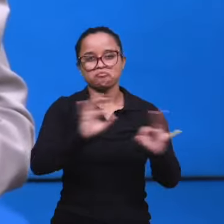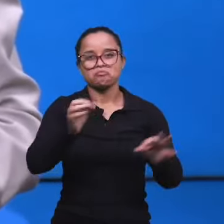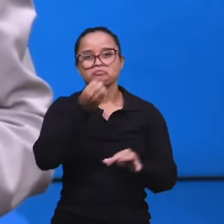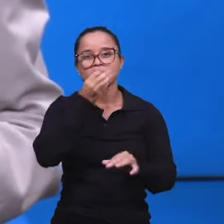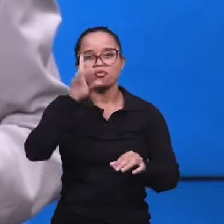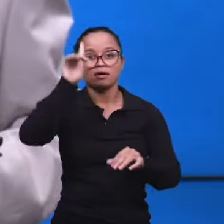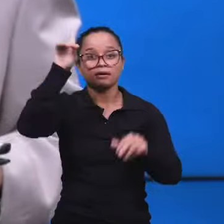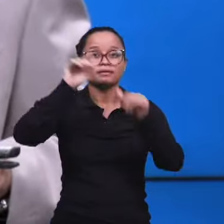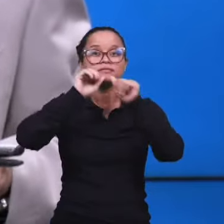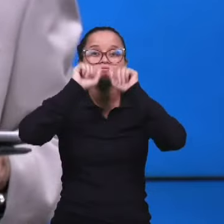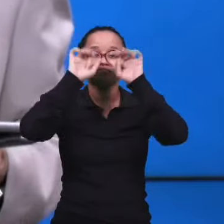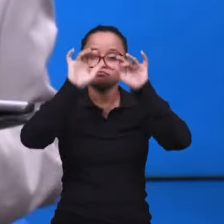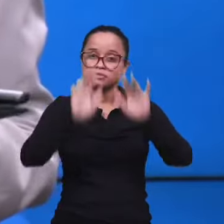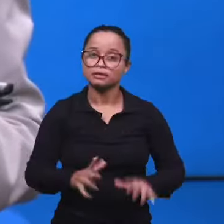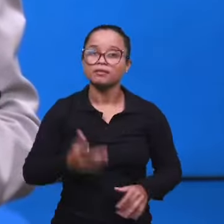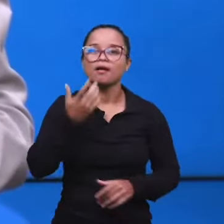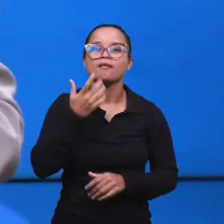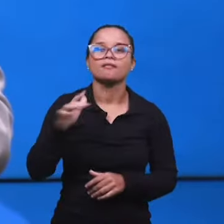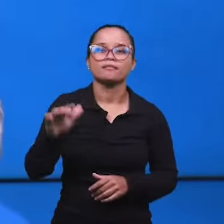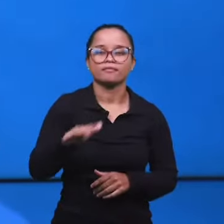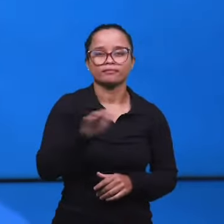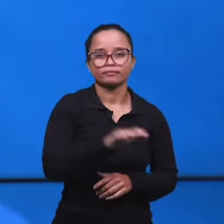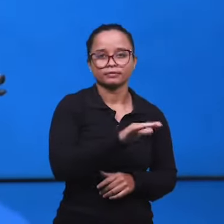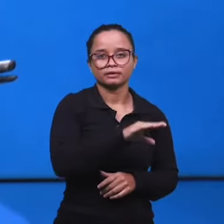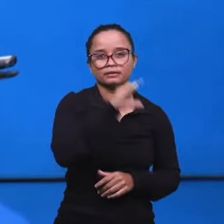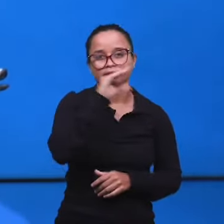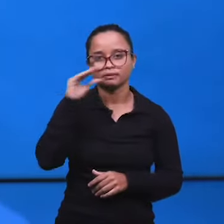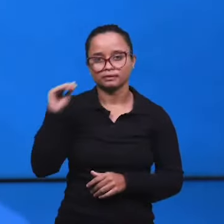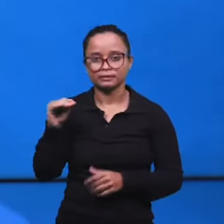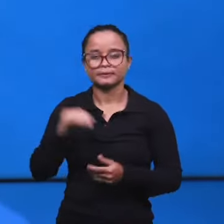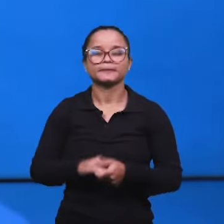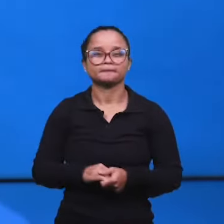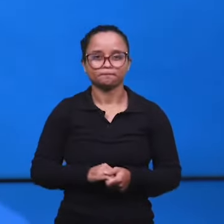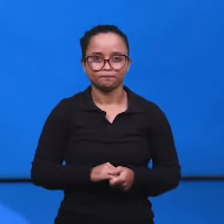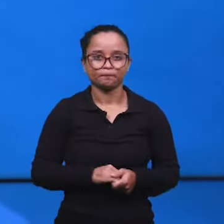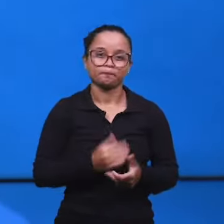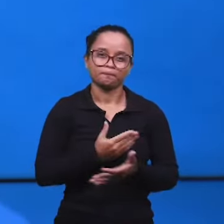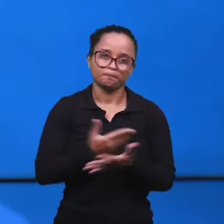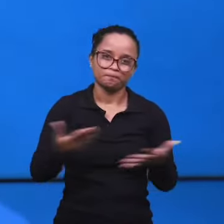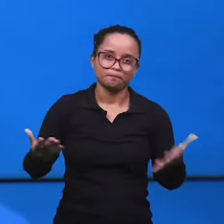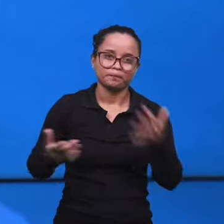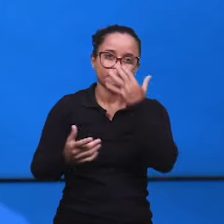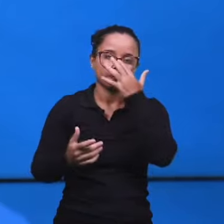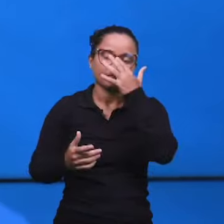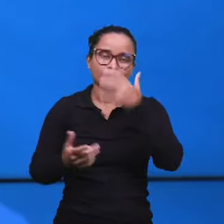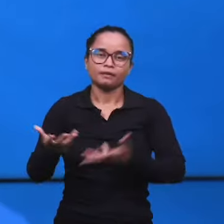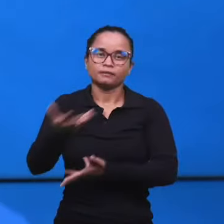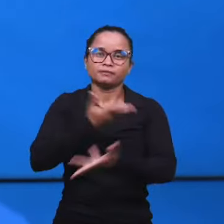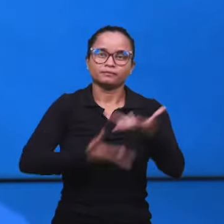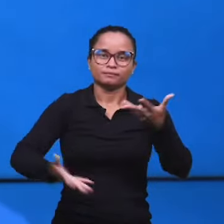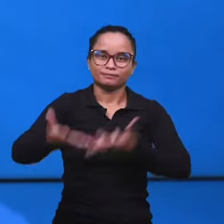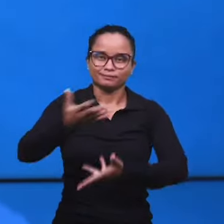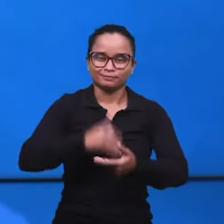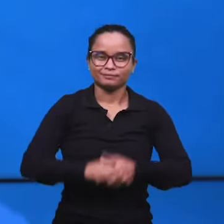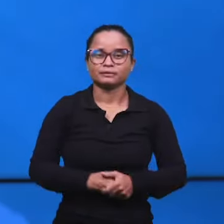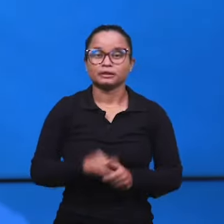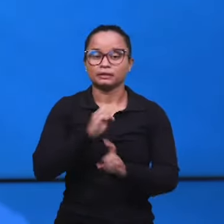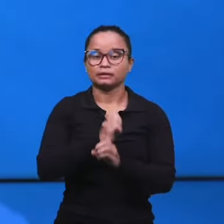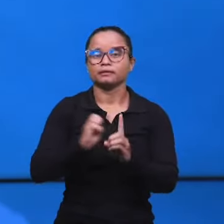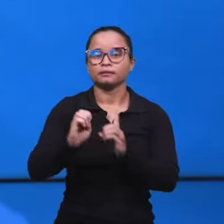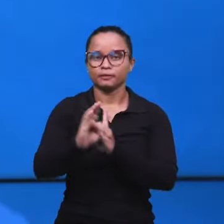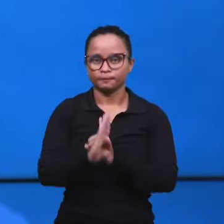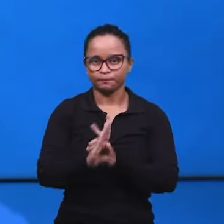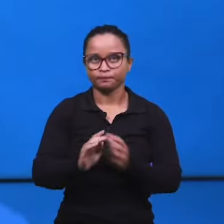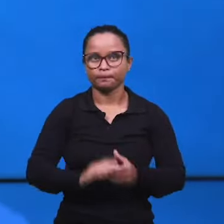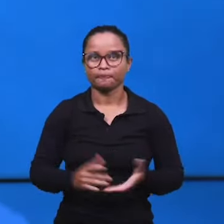muito bem colocado. Deus abençoe as nossas crianças, intermediários e adolescentes por esta tão brilhante participação